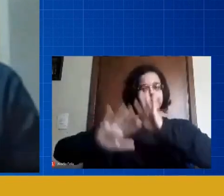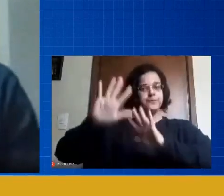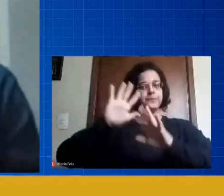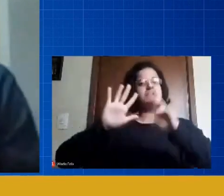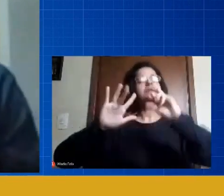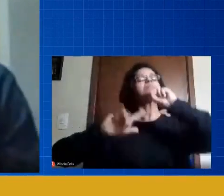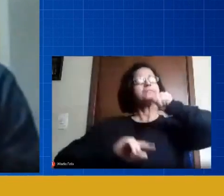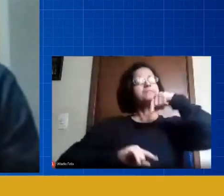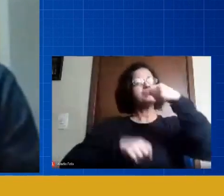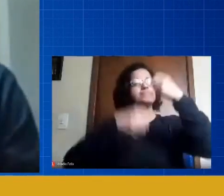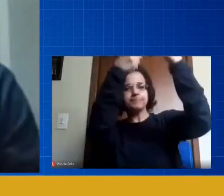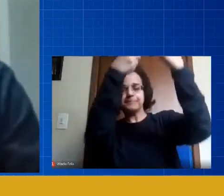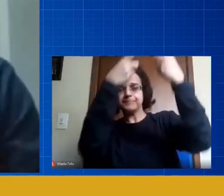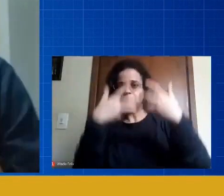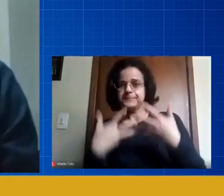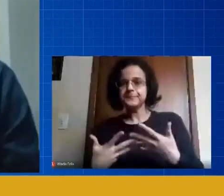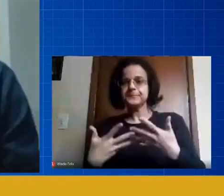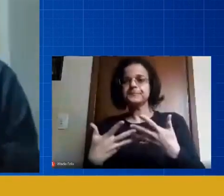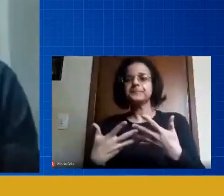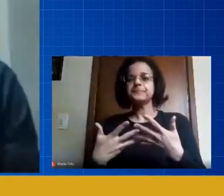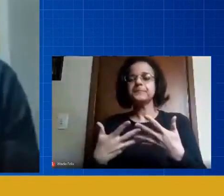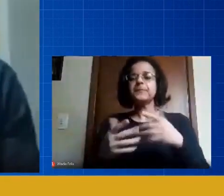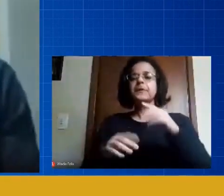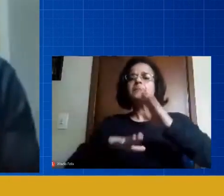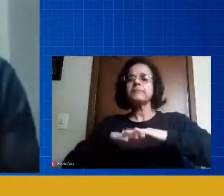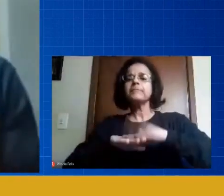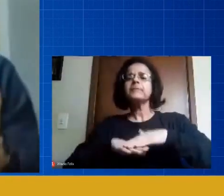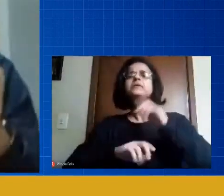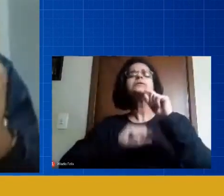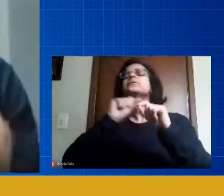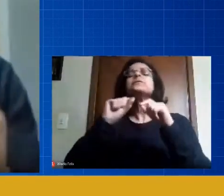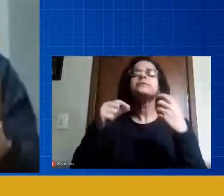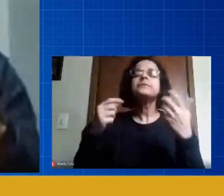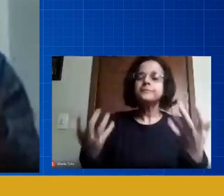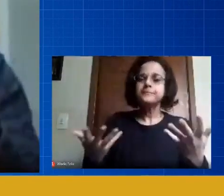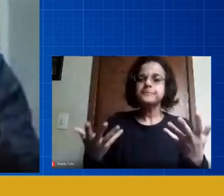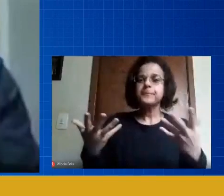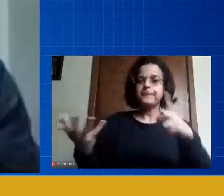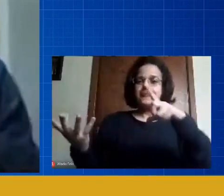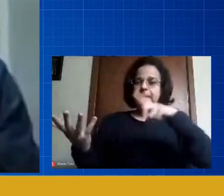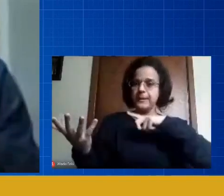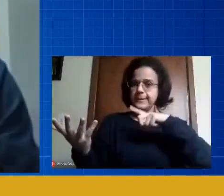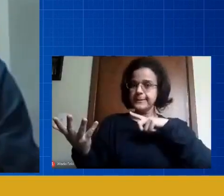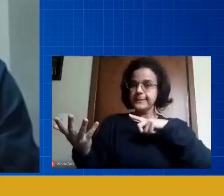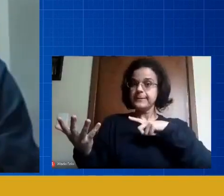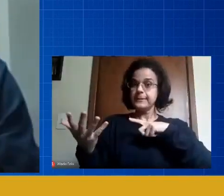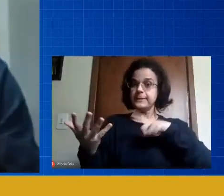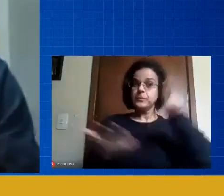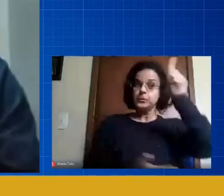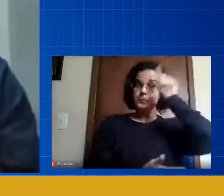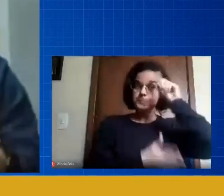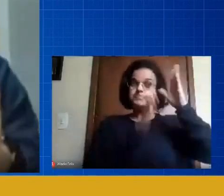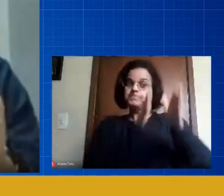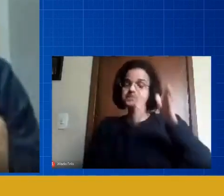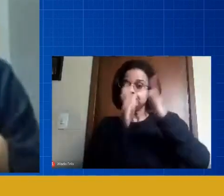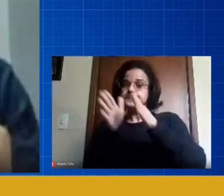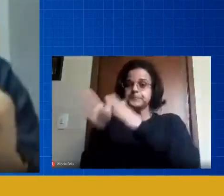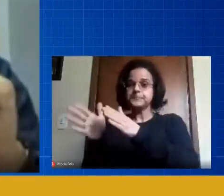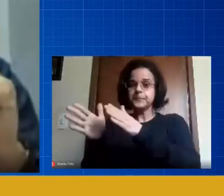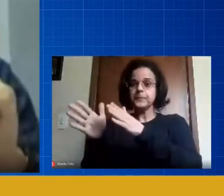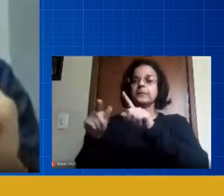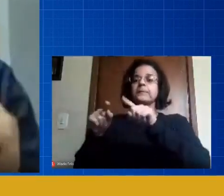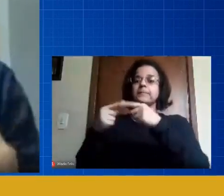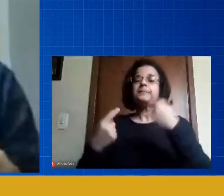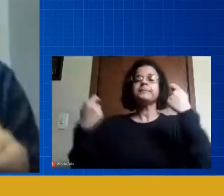quero que você fale um pouquinho sobre isso daí mas olha só existe uma rotina mas temos que